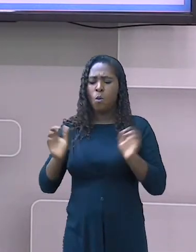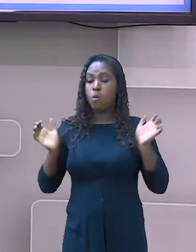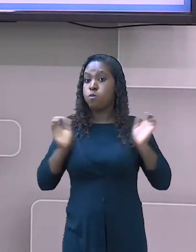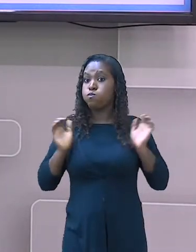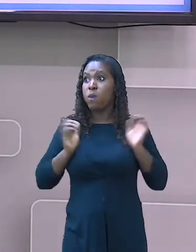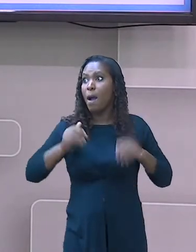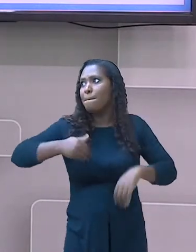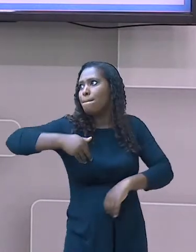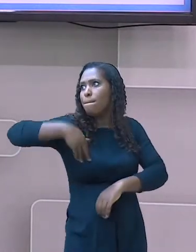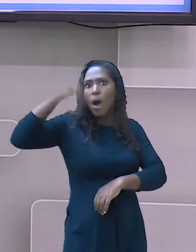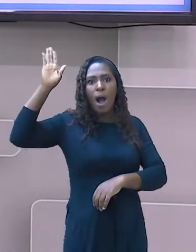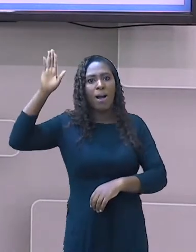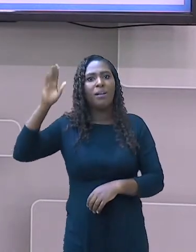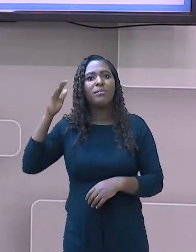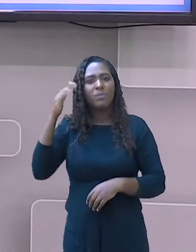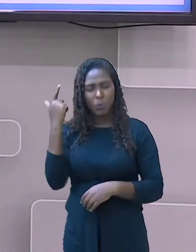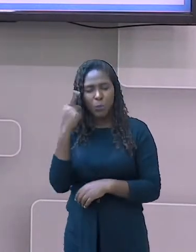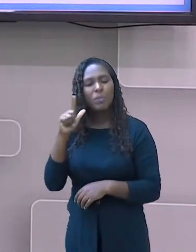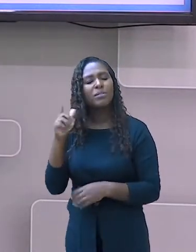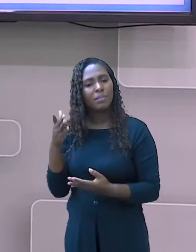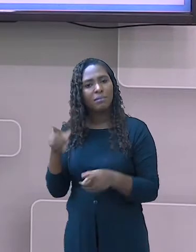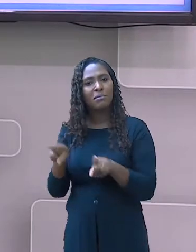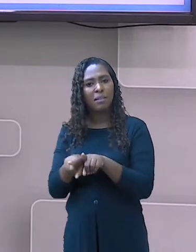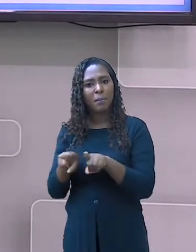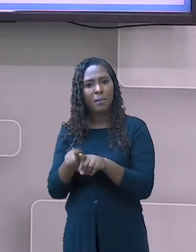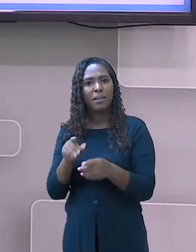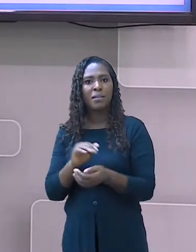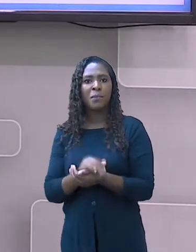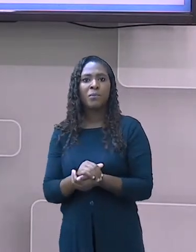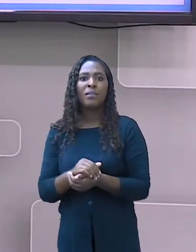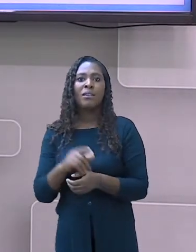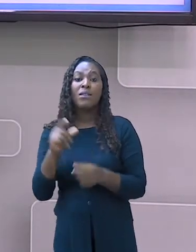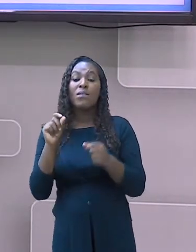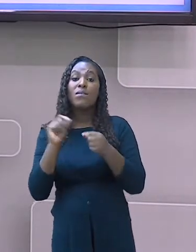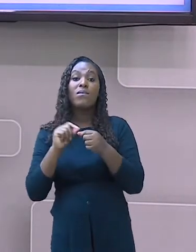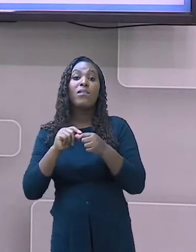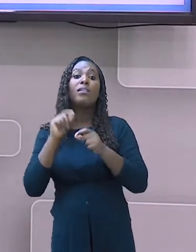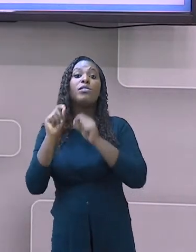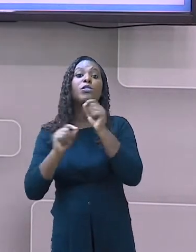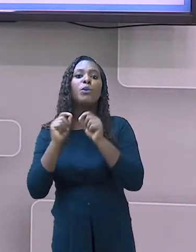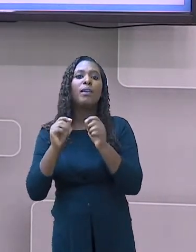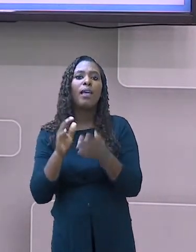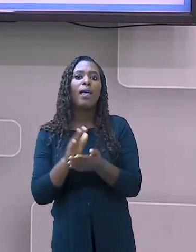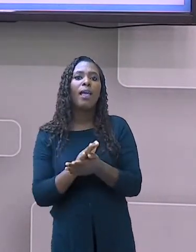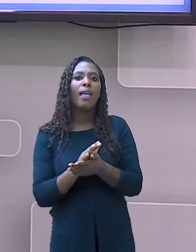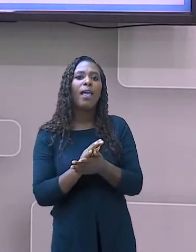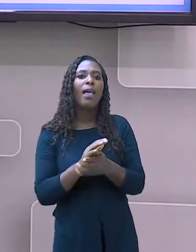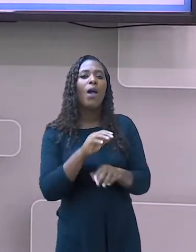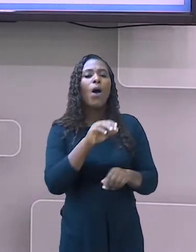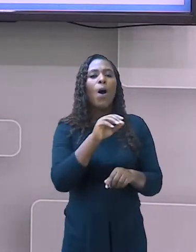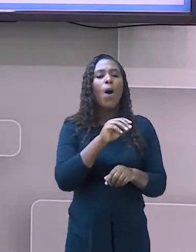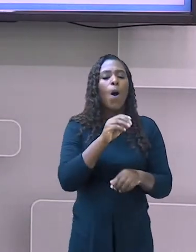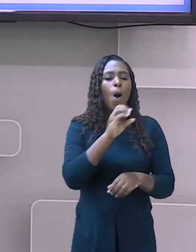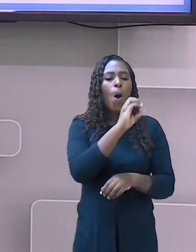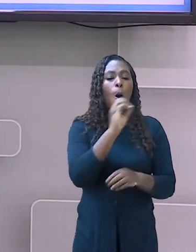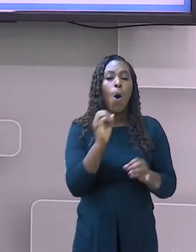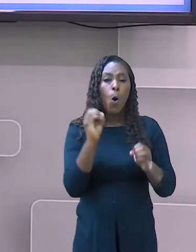através da navegação do Atlântico rumo ao oeste.